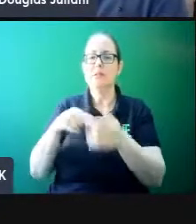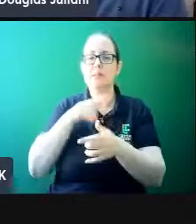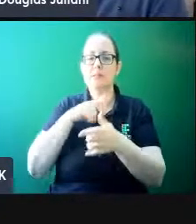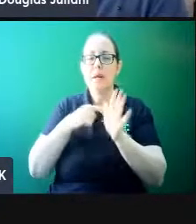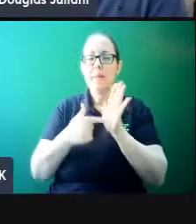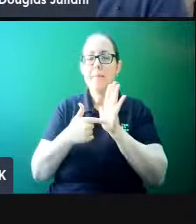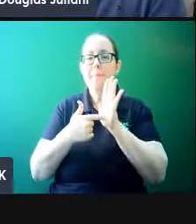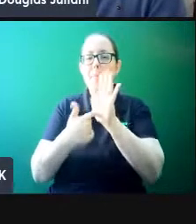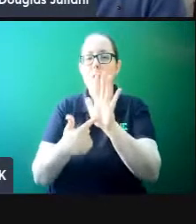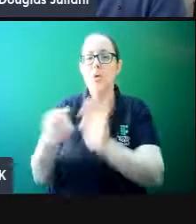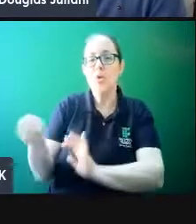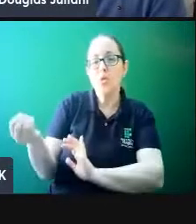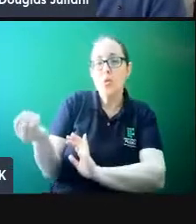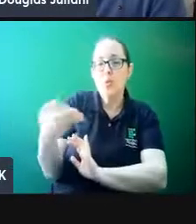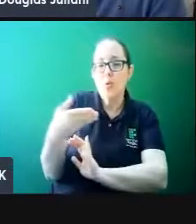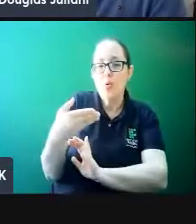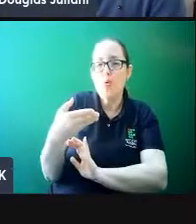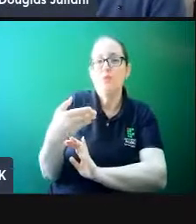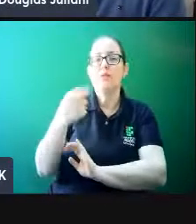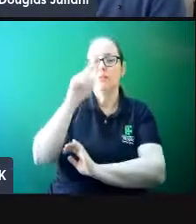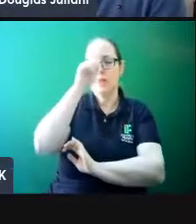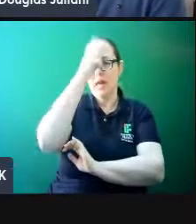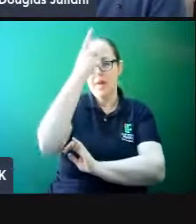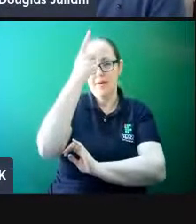surgir uma nova ideia.